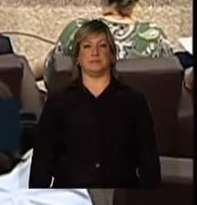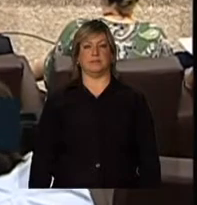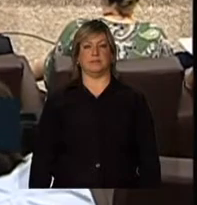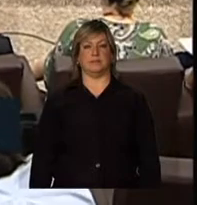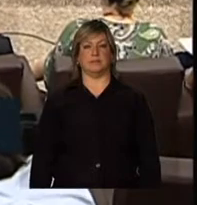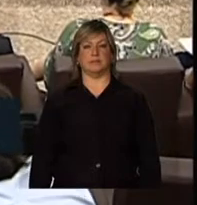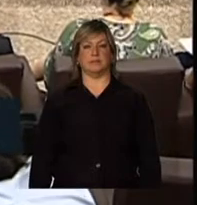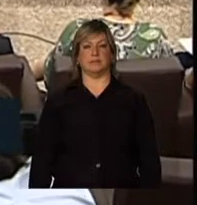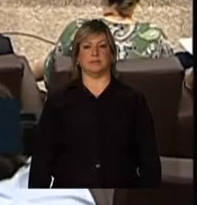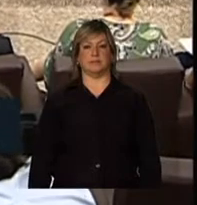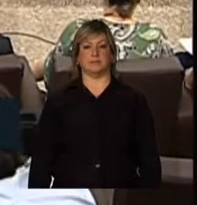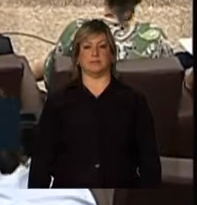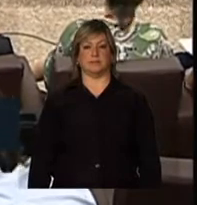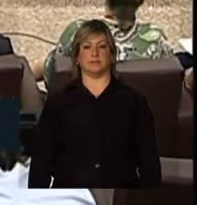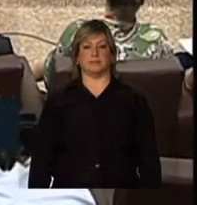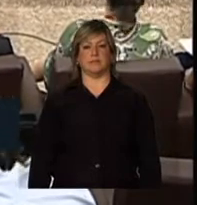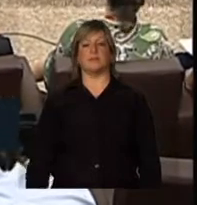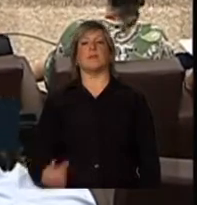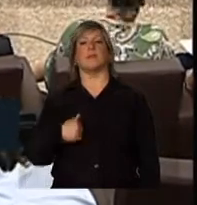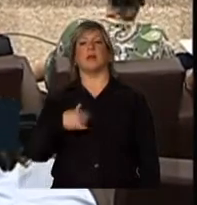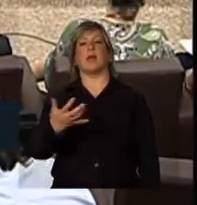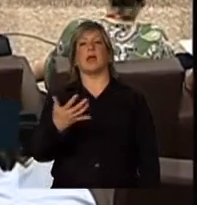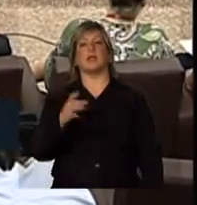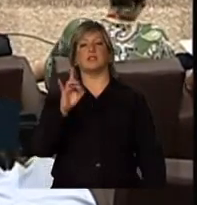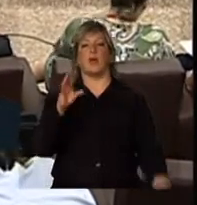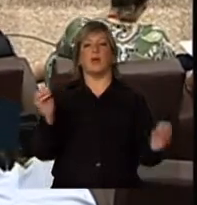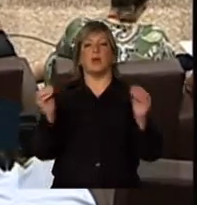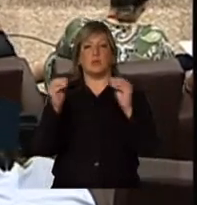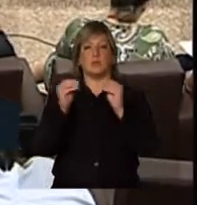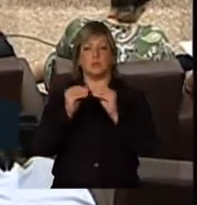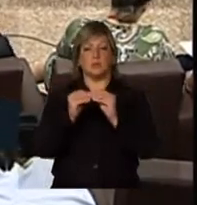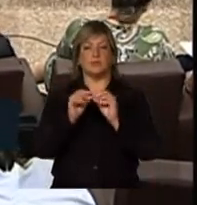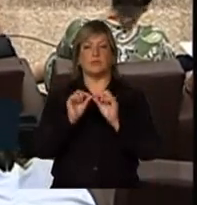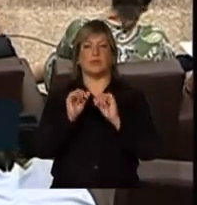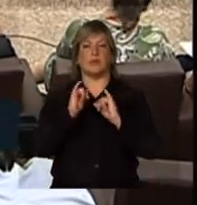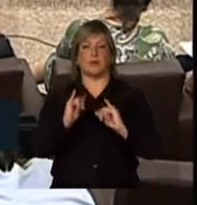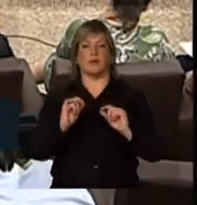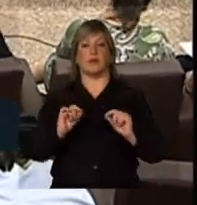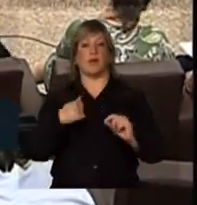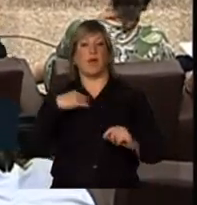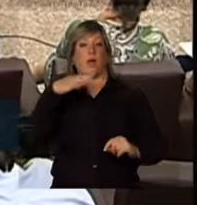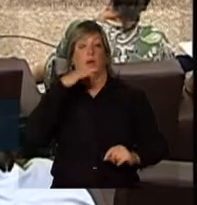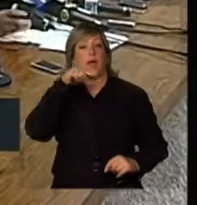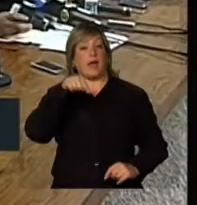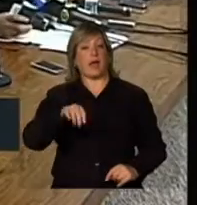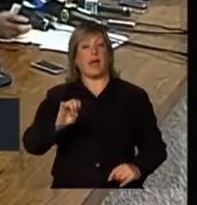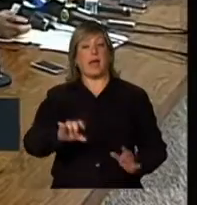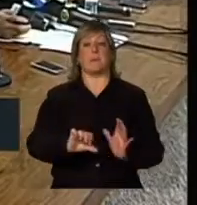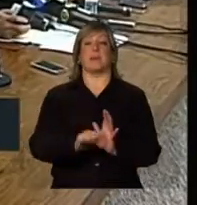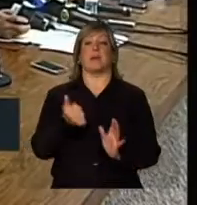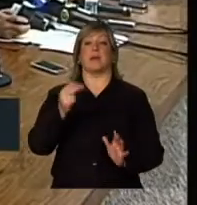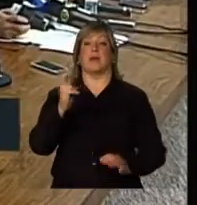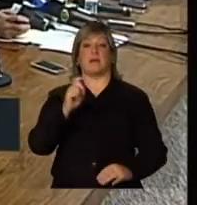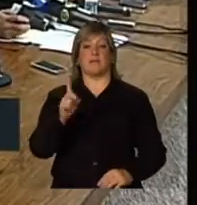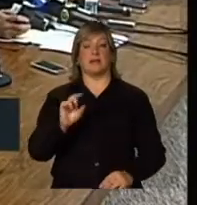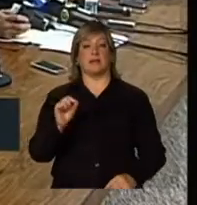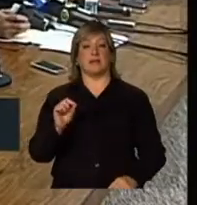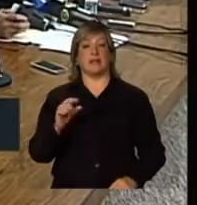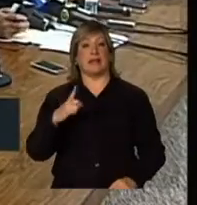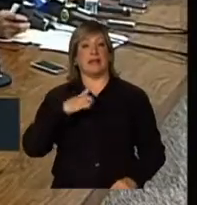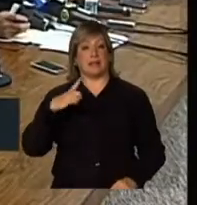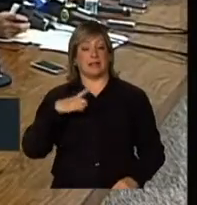Eu quero só complementar, acho que essa é a primeira vez que há também uma